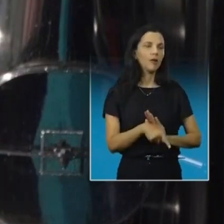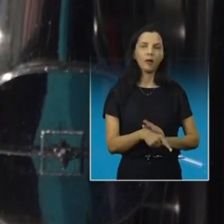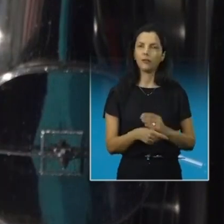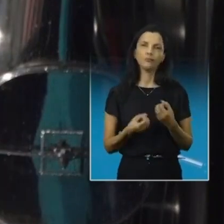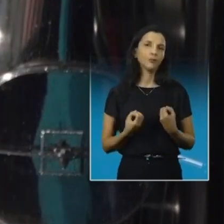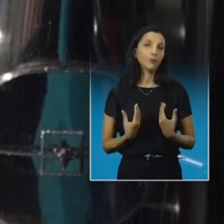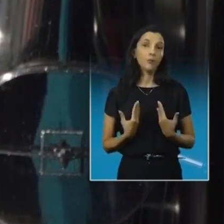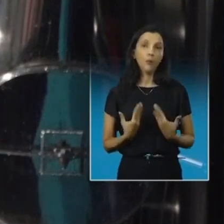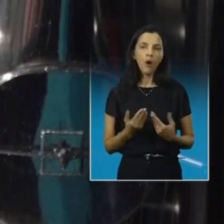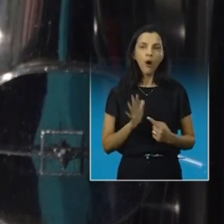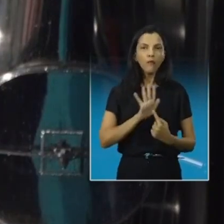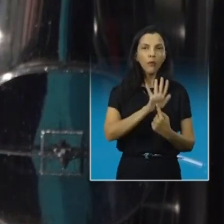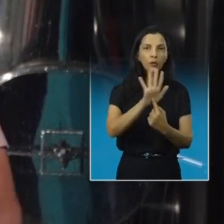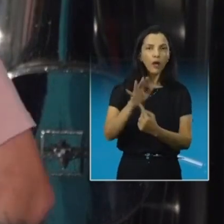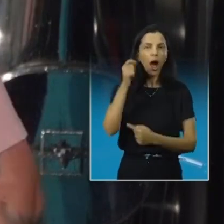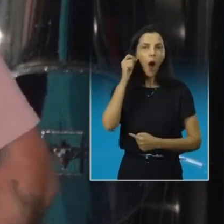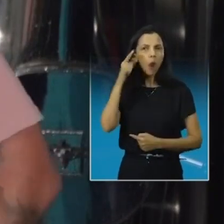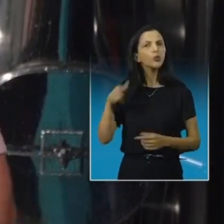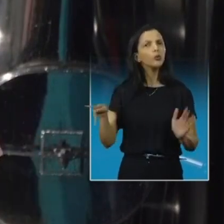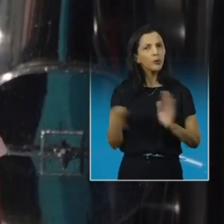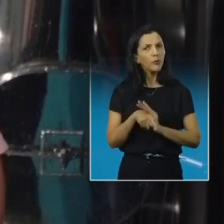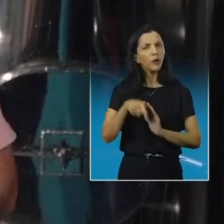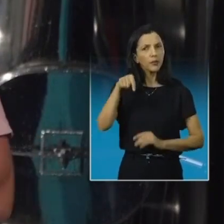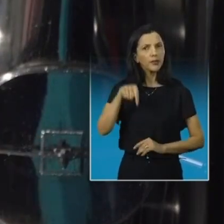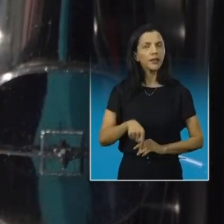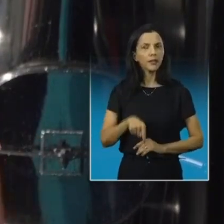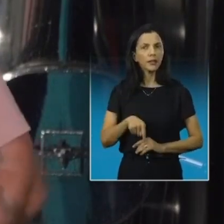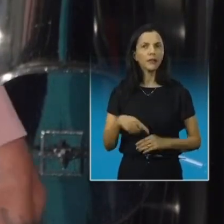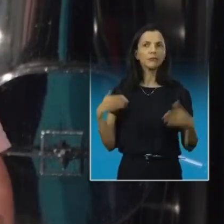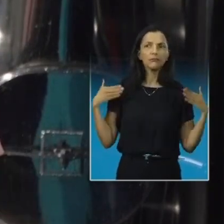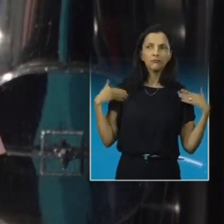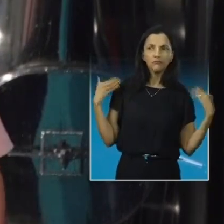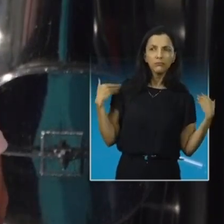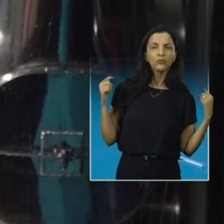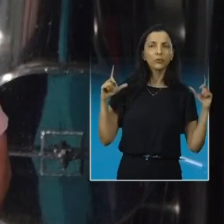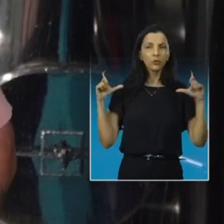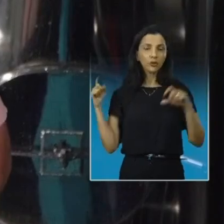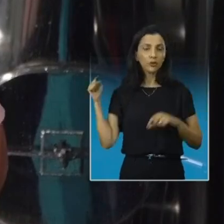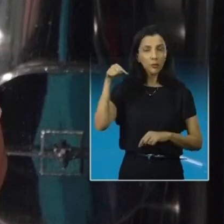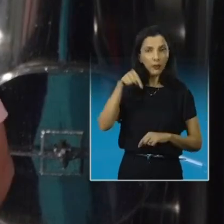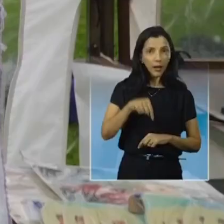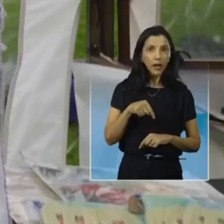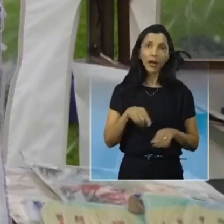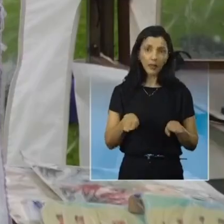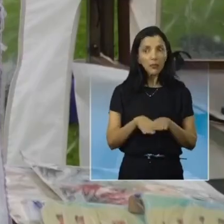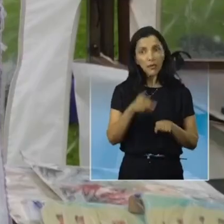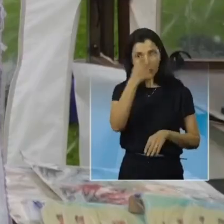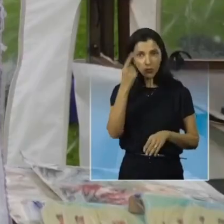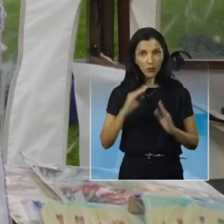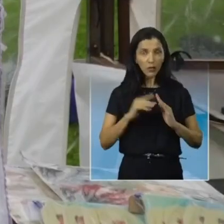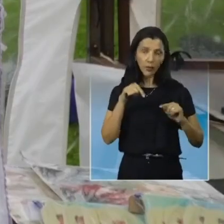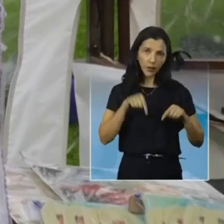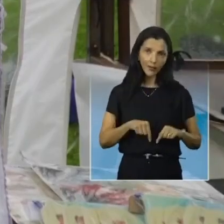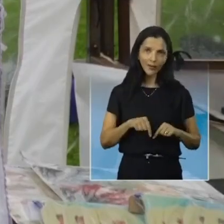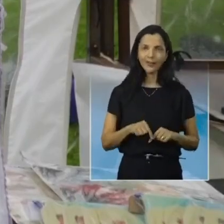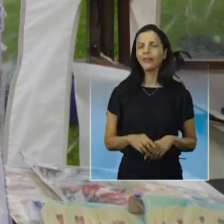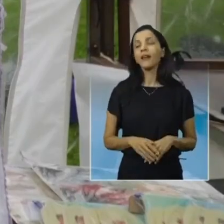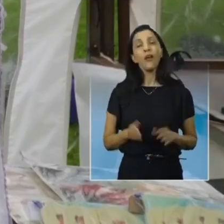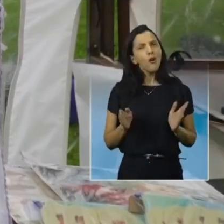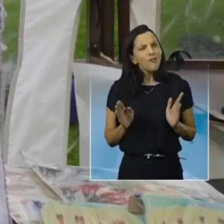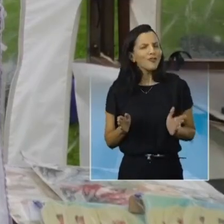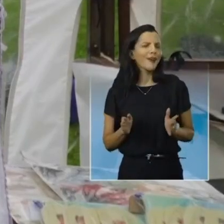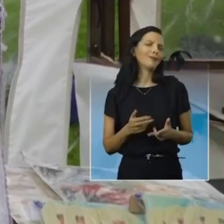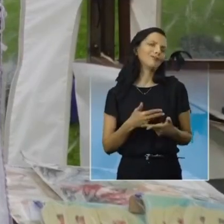ajudando a mostrar a cultura cervejeira da cidade para turistas e munícipes da região. Fiz vários eventos já do feito em